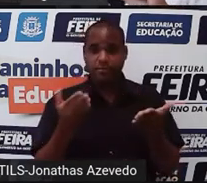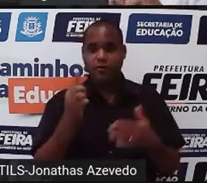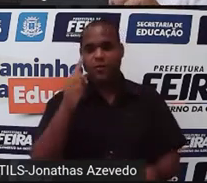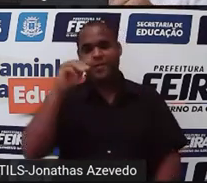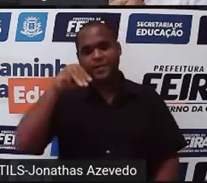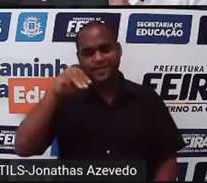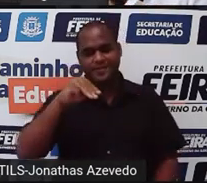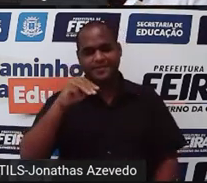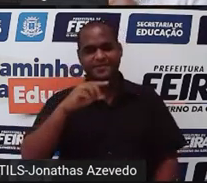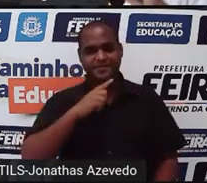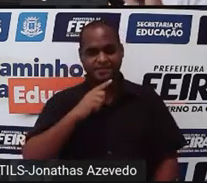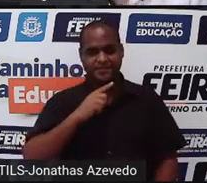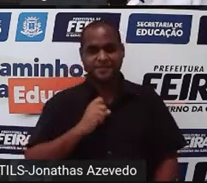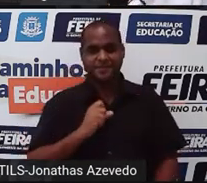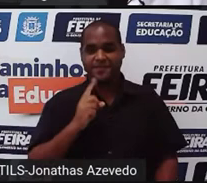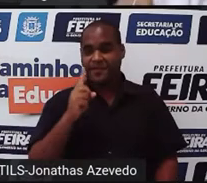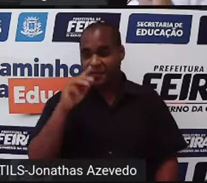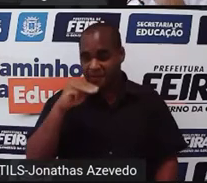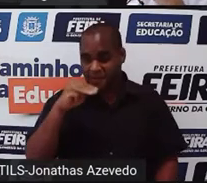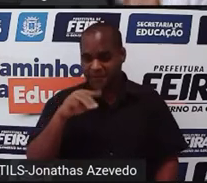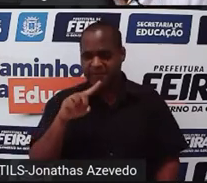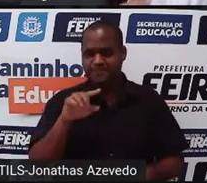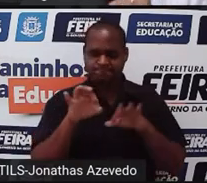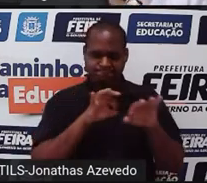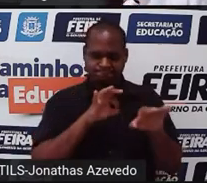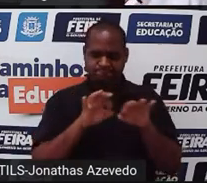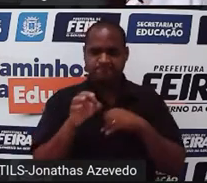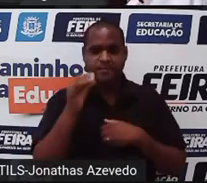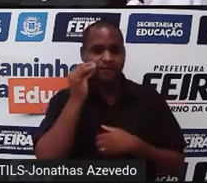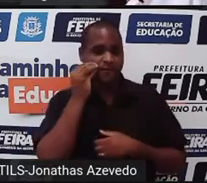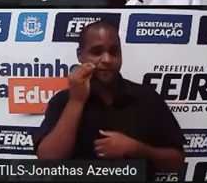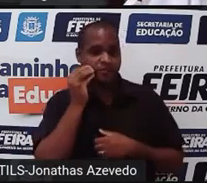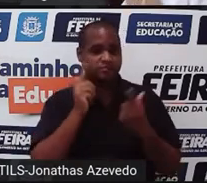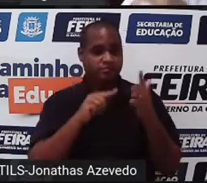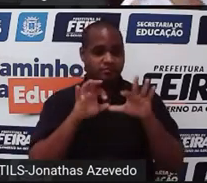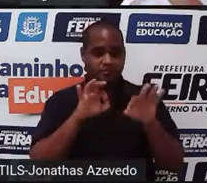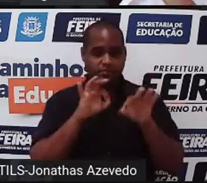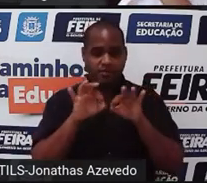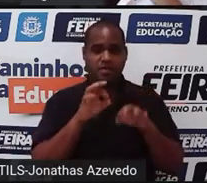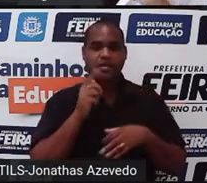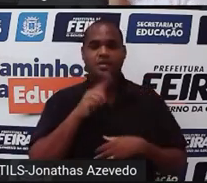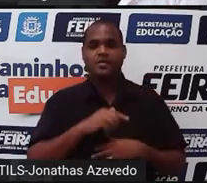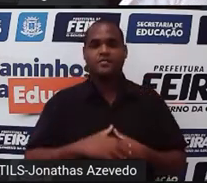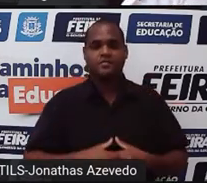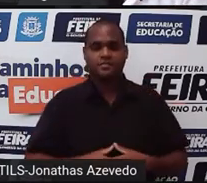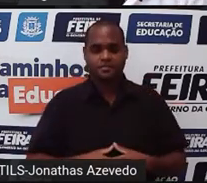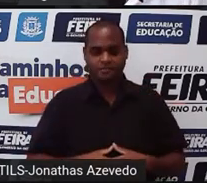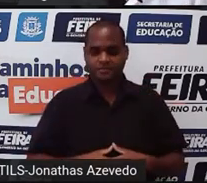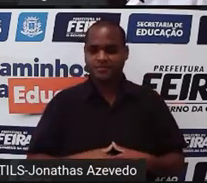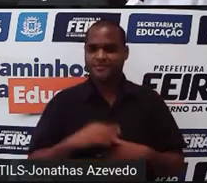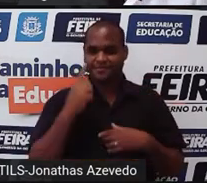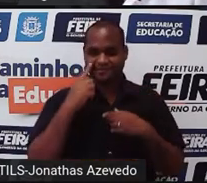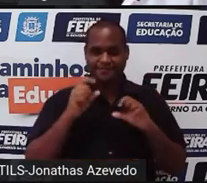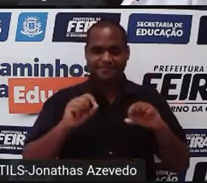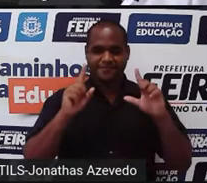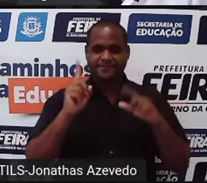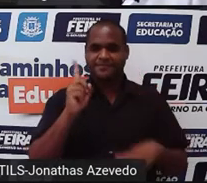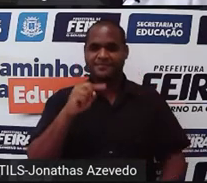minuto. É um minuto para você tentar resolver esse problema, valeu? Contando na tela.